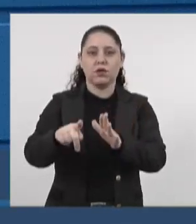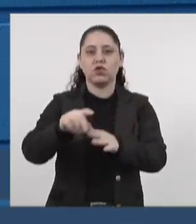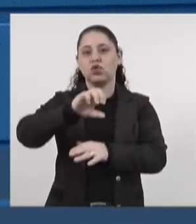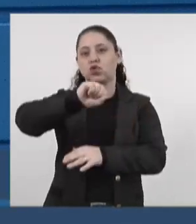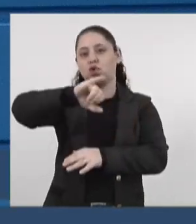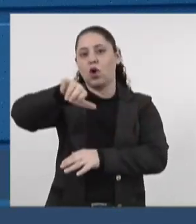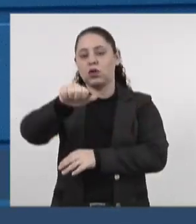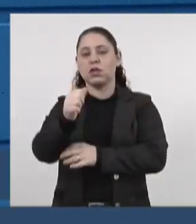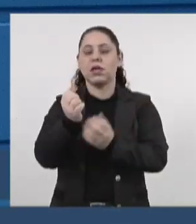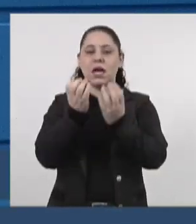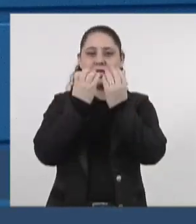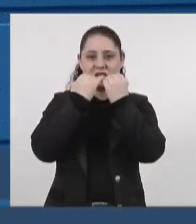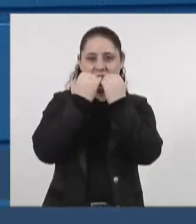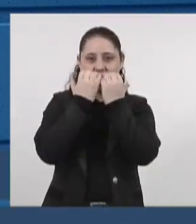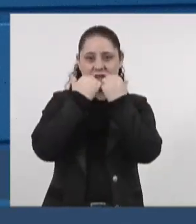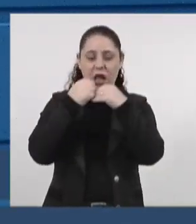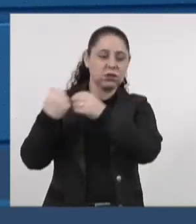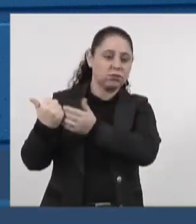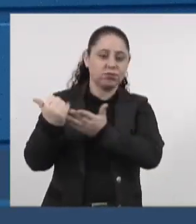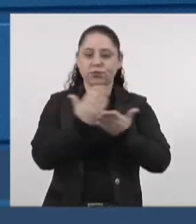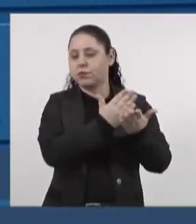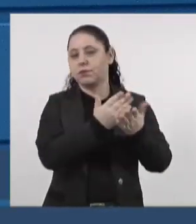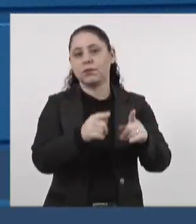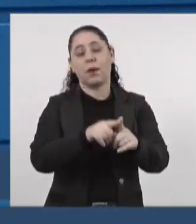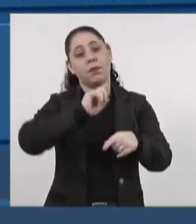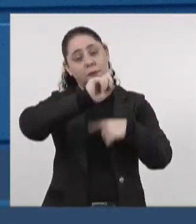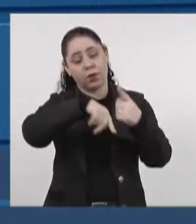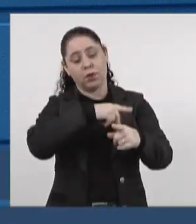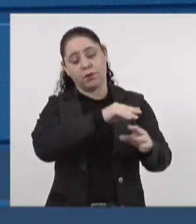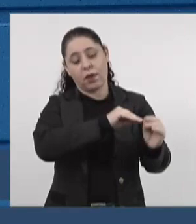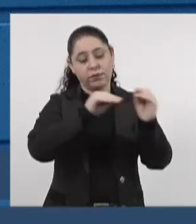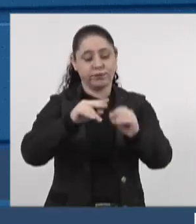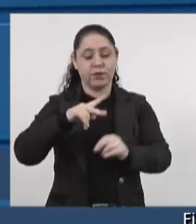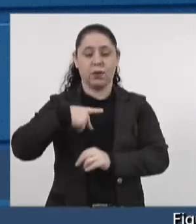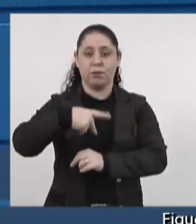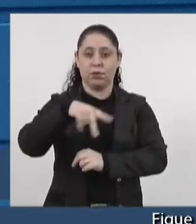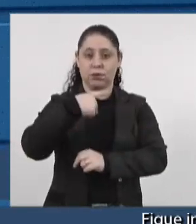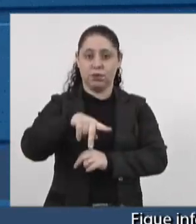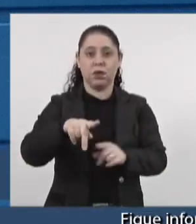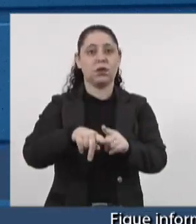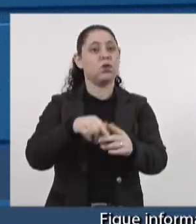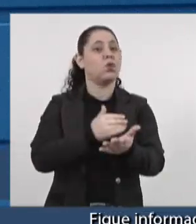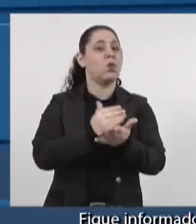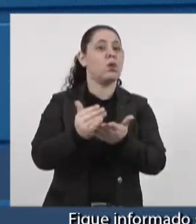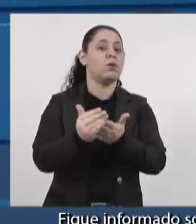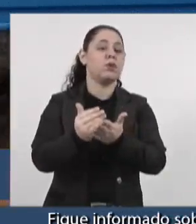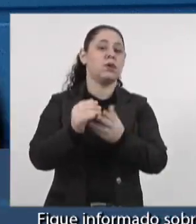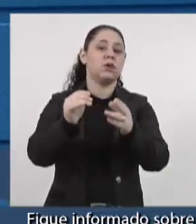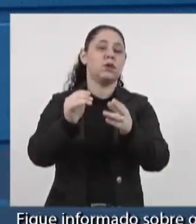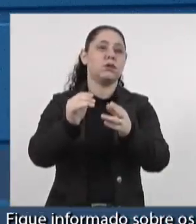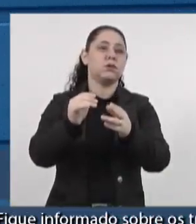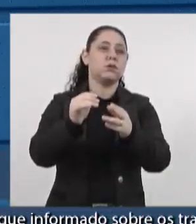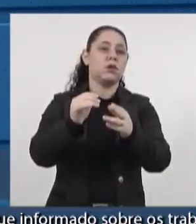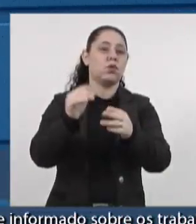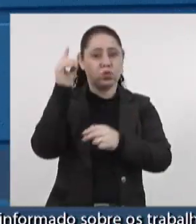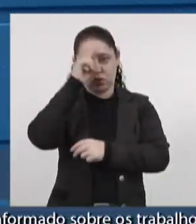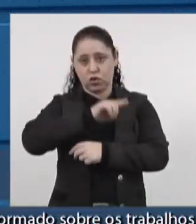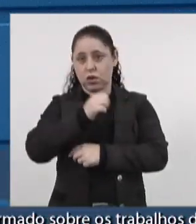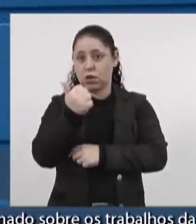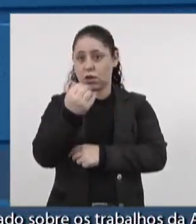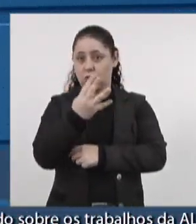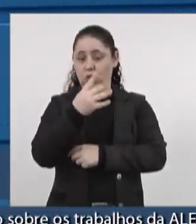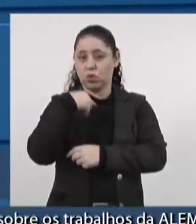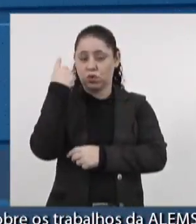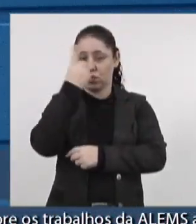milho. E, na sequência, nós vamos para Ponta Porã, começando o nosso dia, às